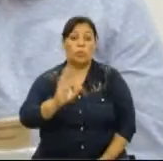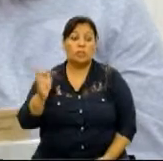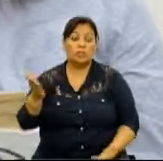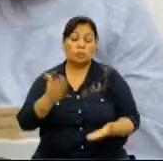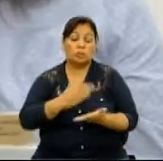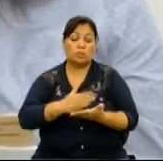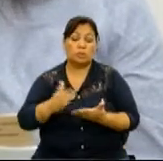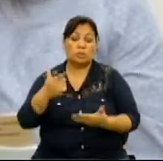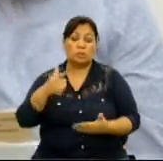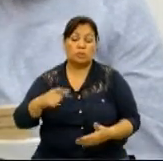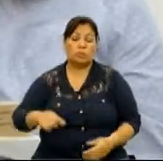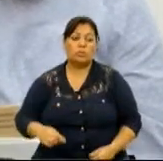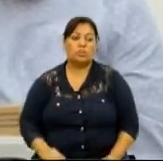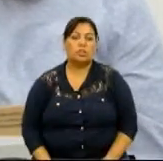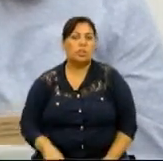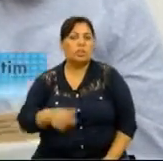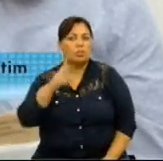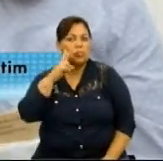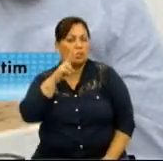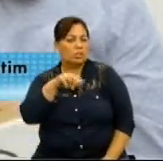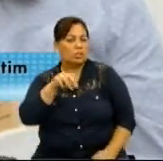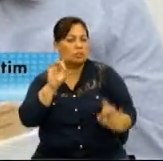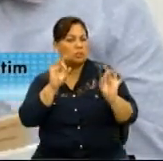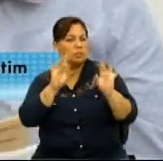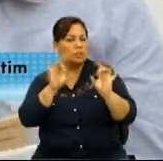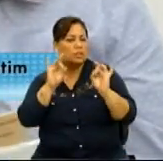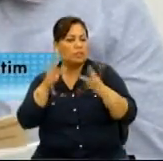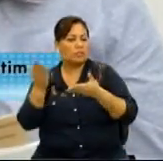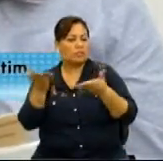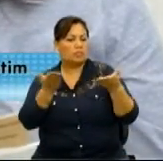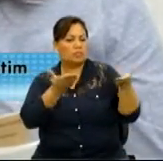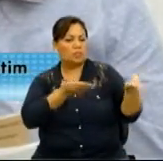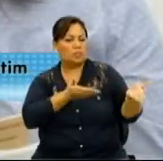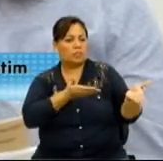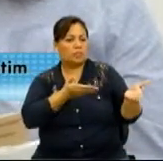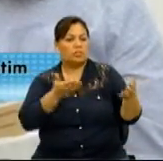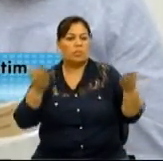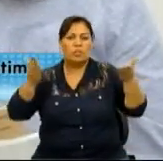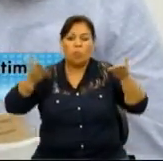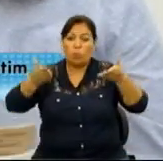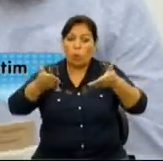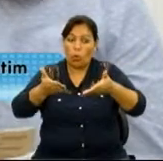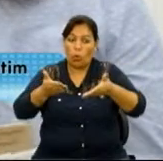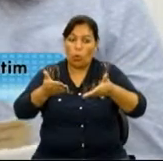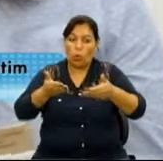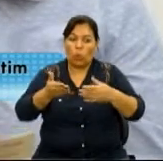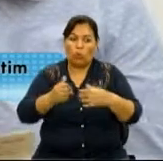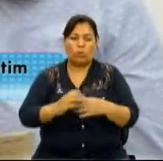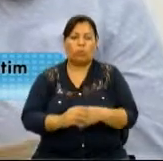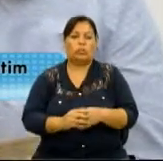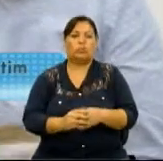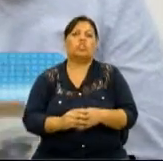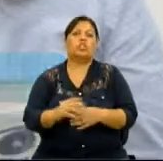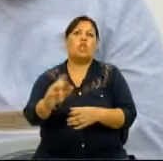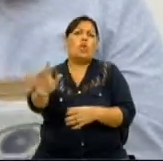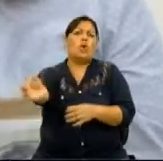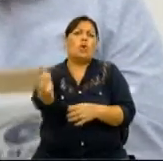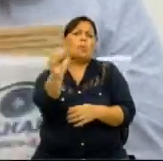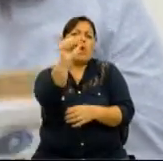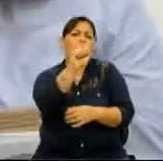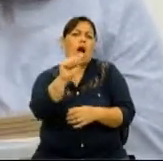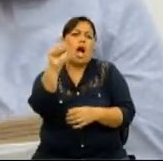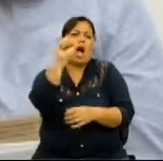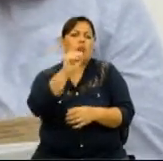Olá, estamos iniciando mais um Olhar Especial, trazendo para vocês hoje uma